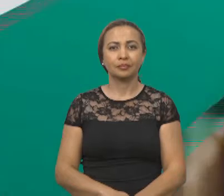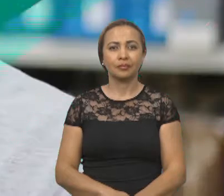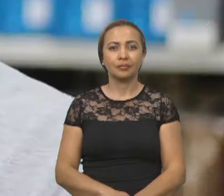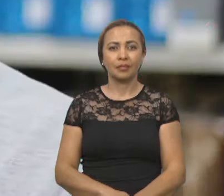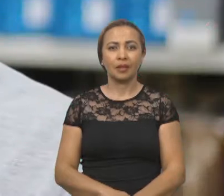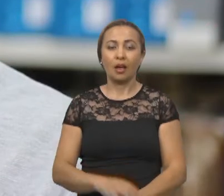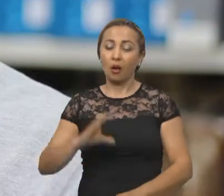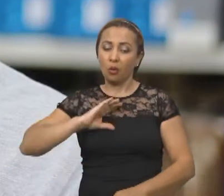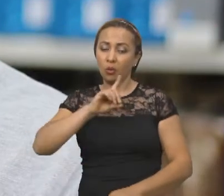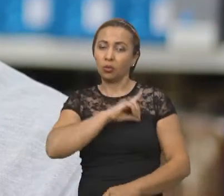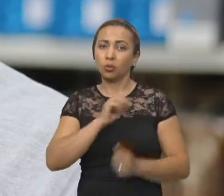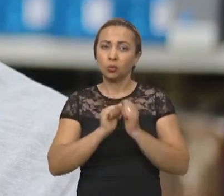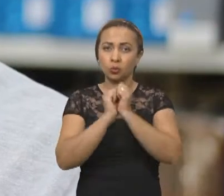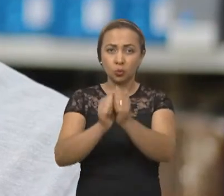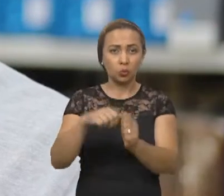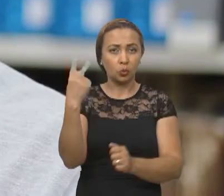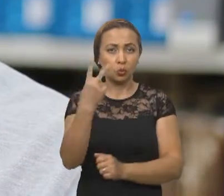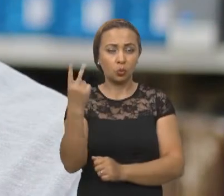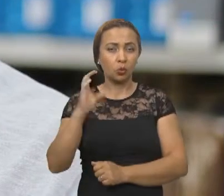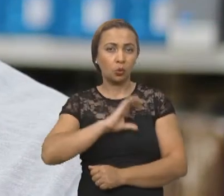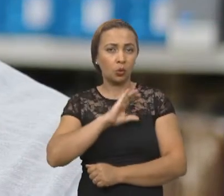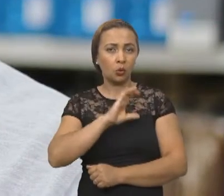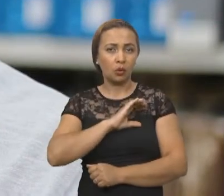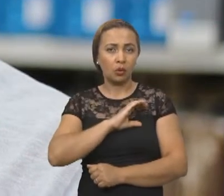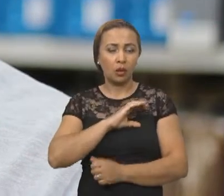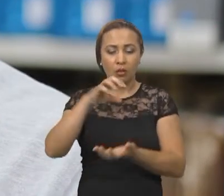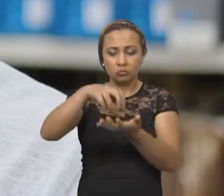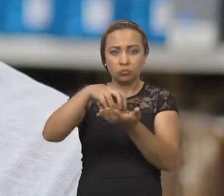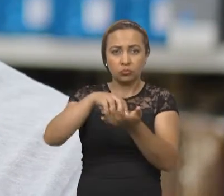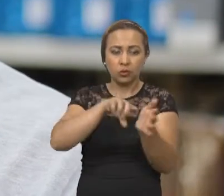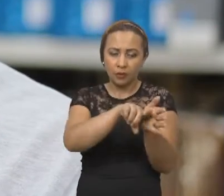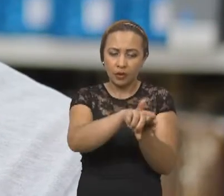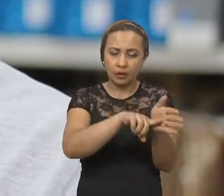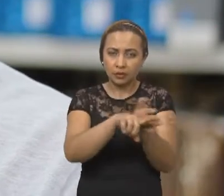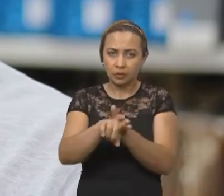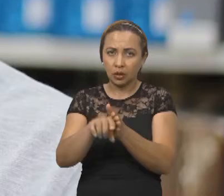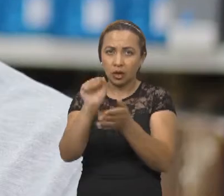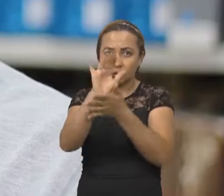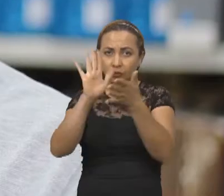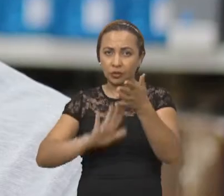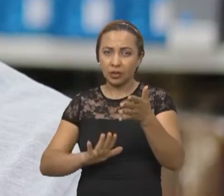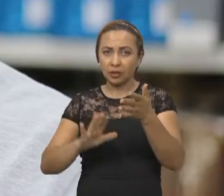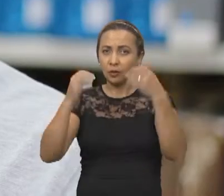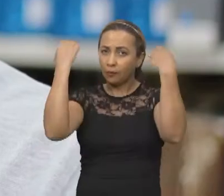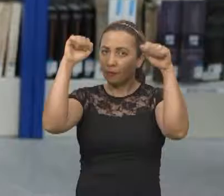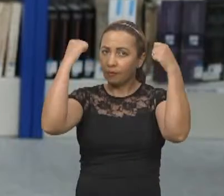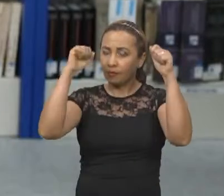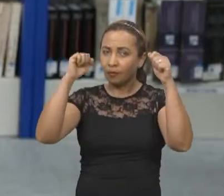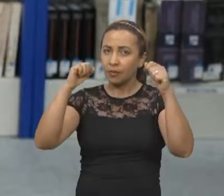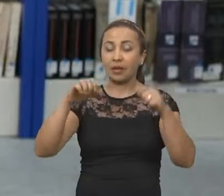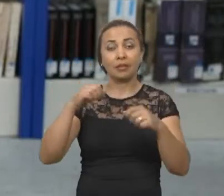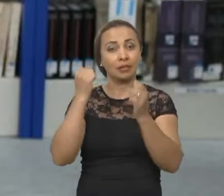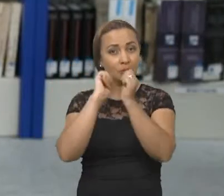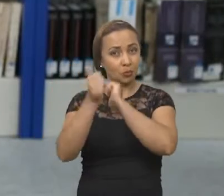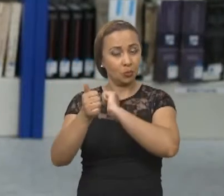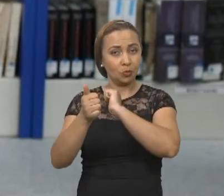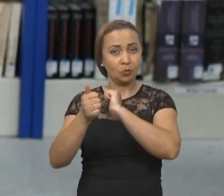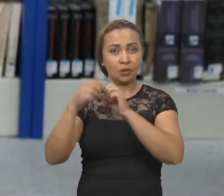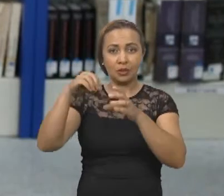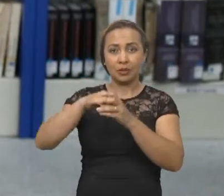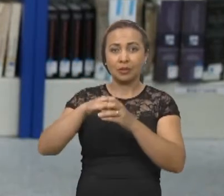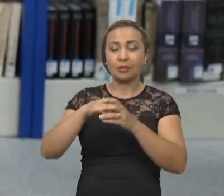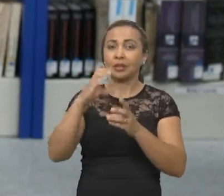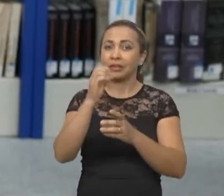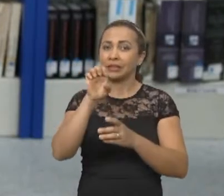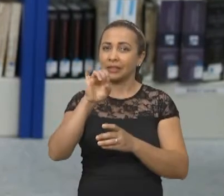Eu coordeno junto com dois colegas o Centro de Investigação em Saúde, Atividade Física e Esporte, o SEIF. Dentro dos nossos grandes